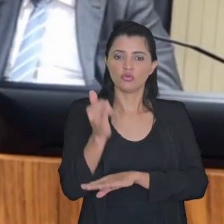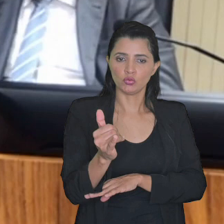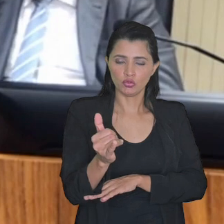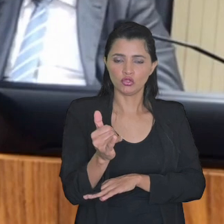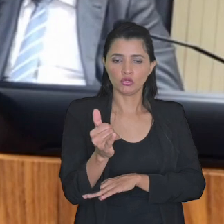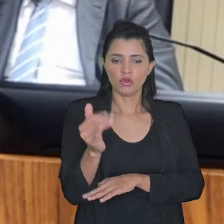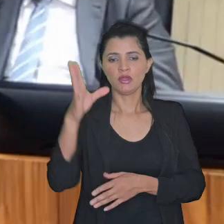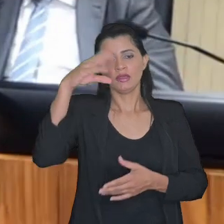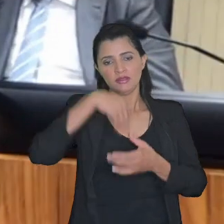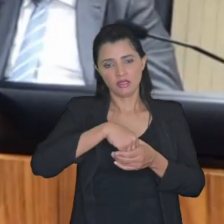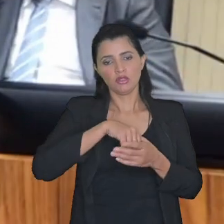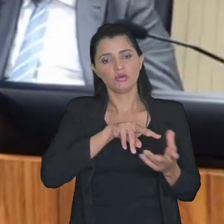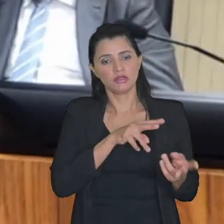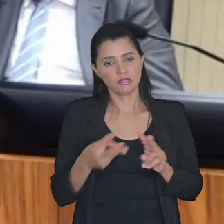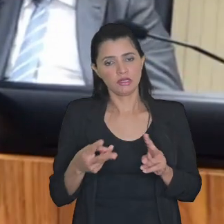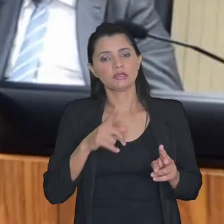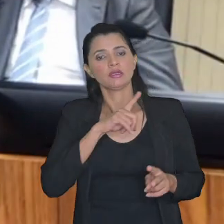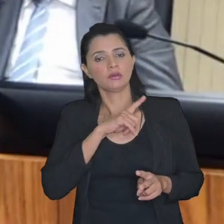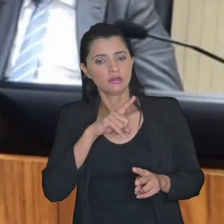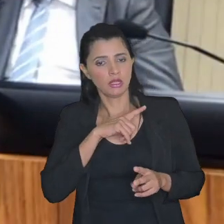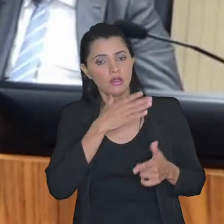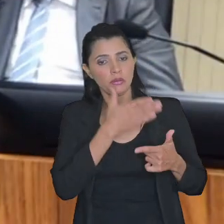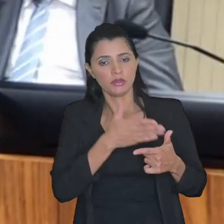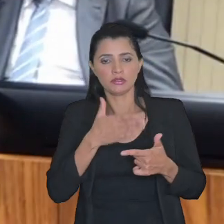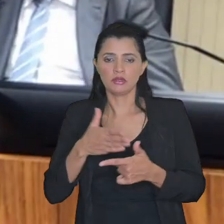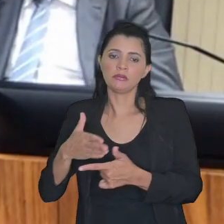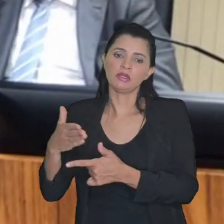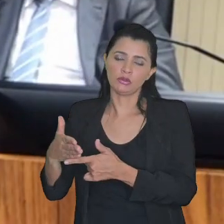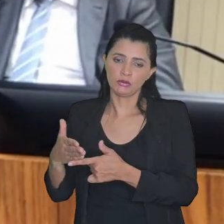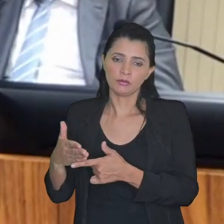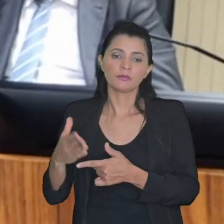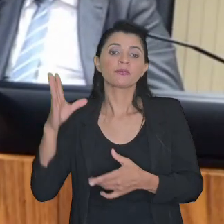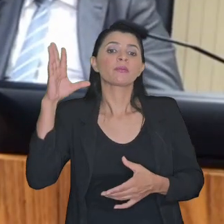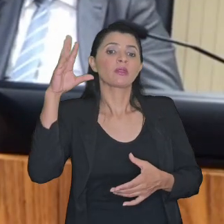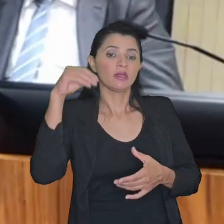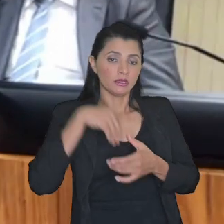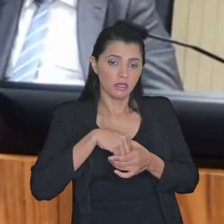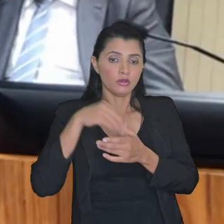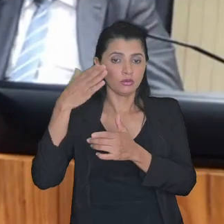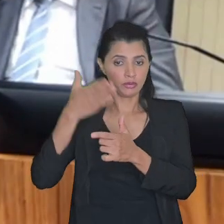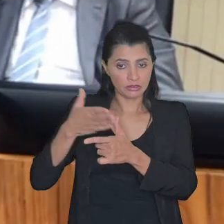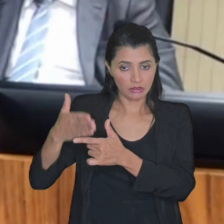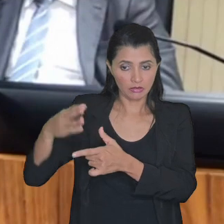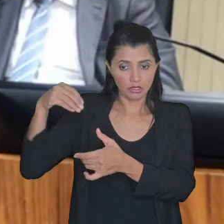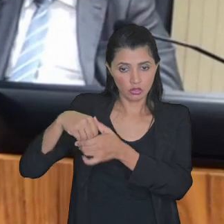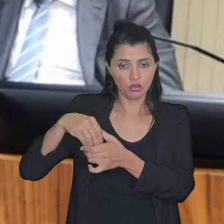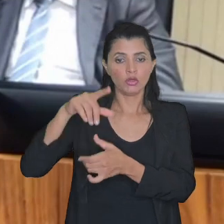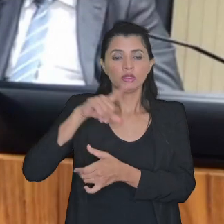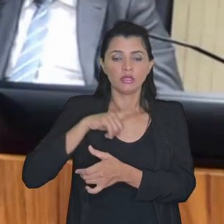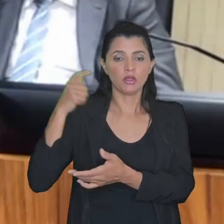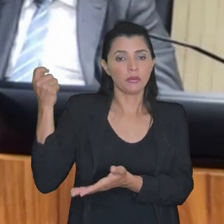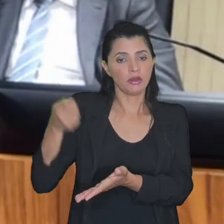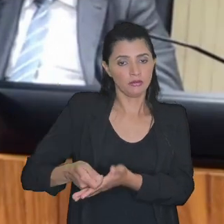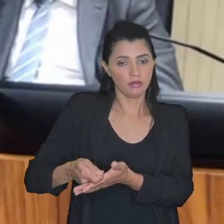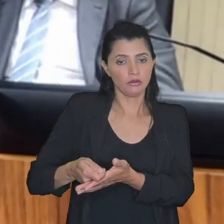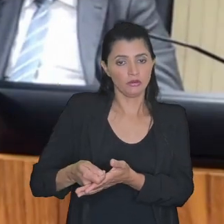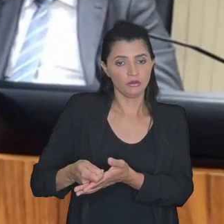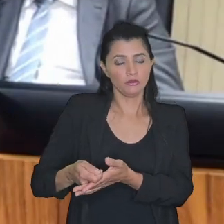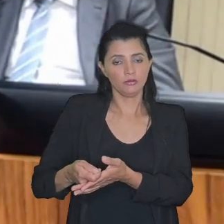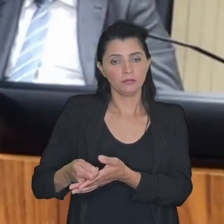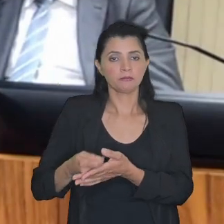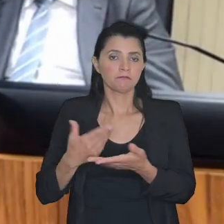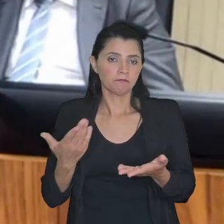dentro da transação eu tenho o parcelamento e dentro do parcelamento eu tenho o pagamento